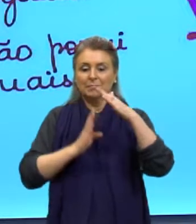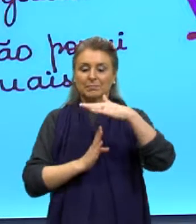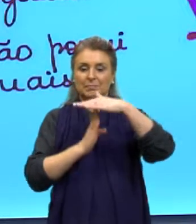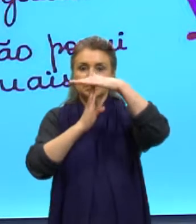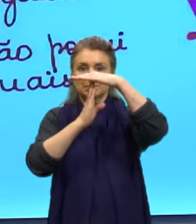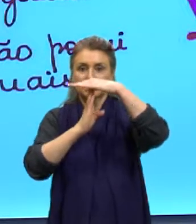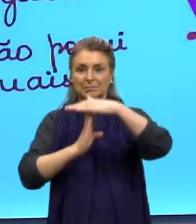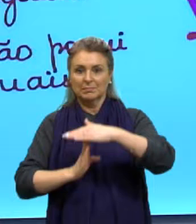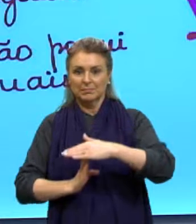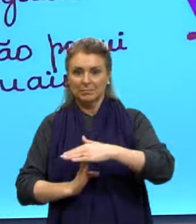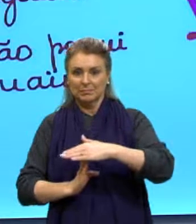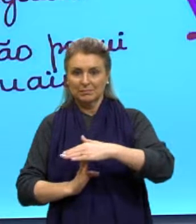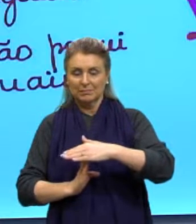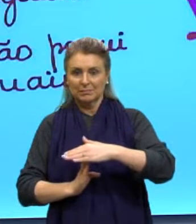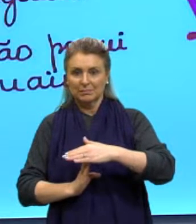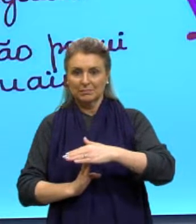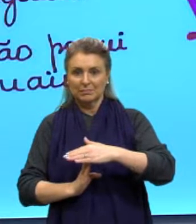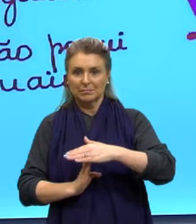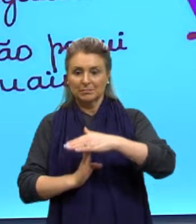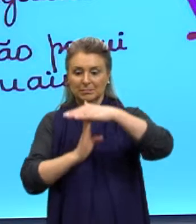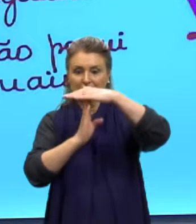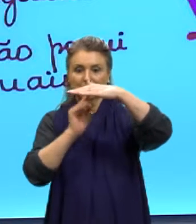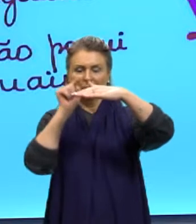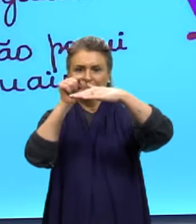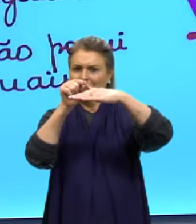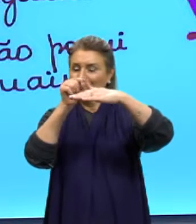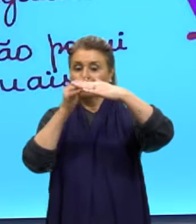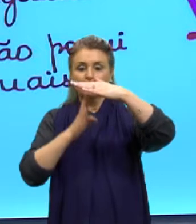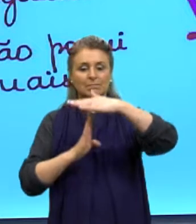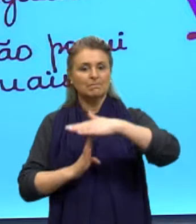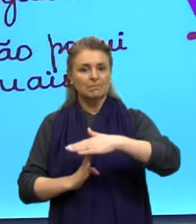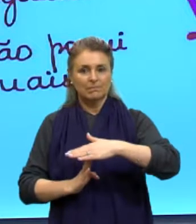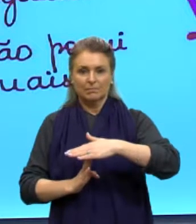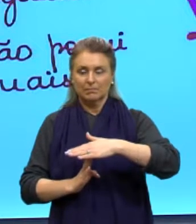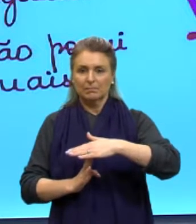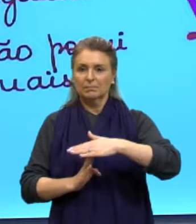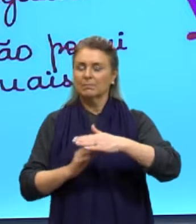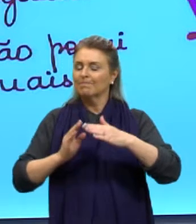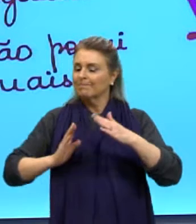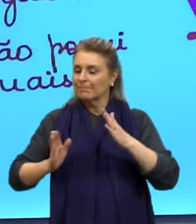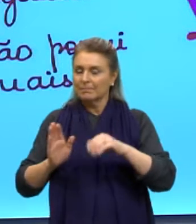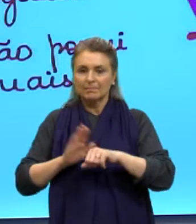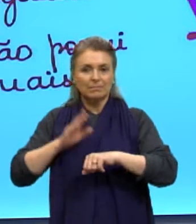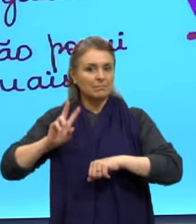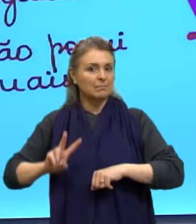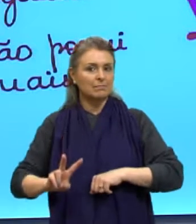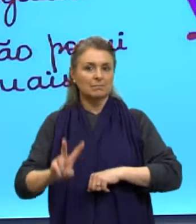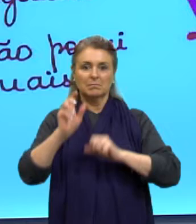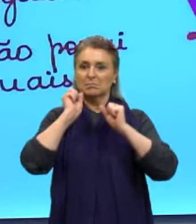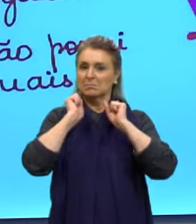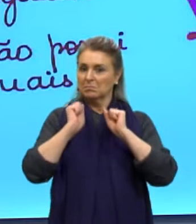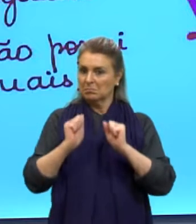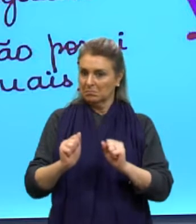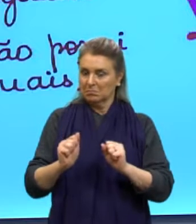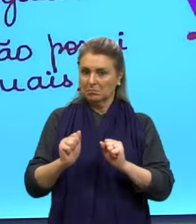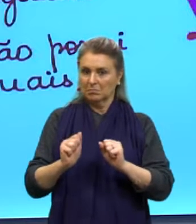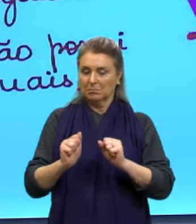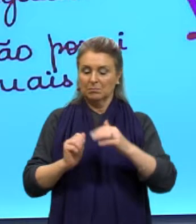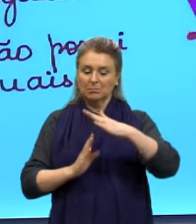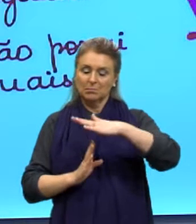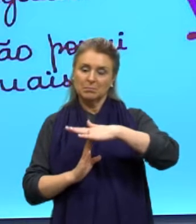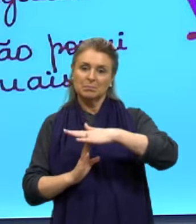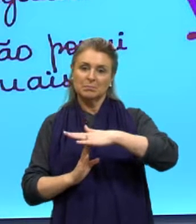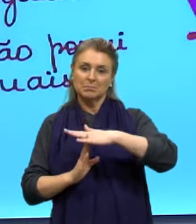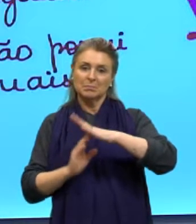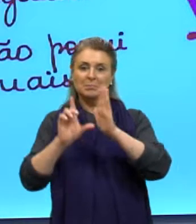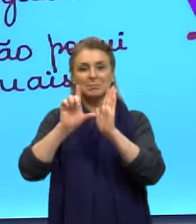de mínimo, quem é o ponto de máximo? É o maior valor que a função pode assumir, e o ponto de mínimo, o menor valor, com